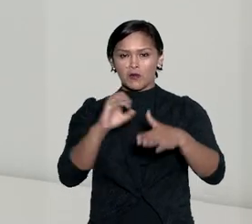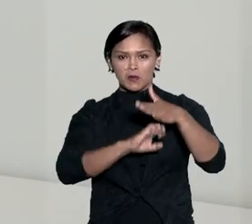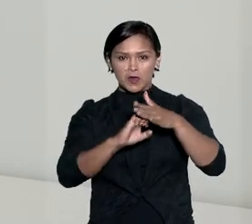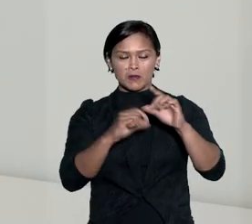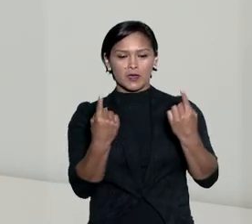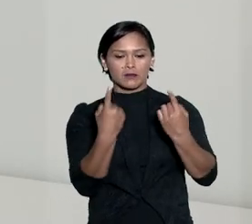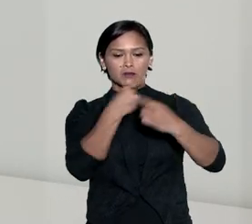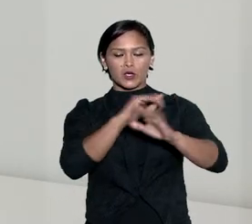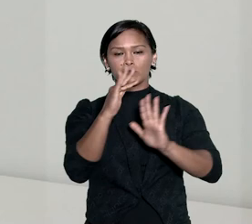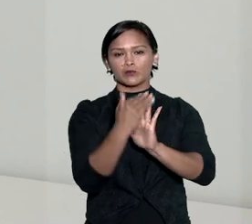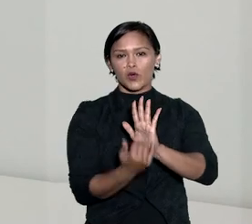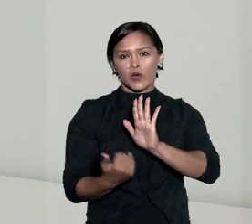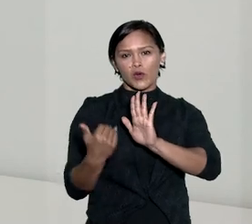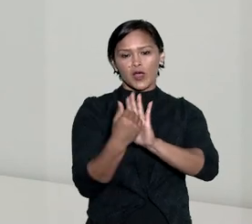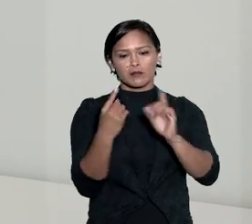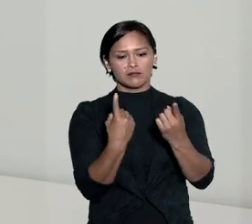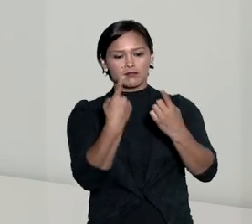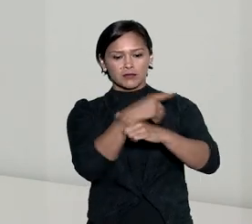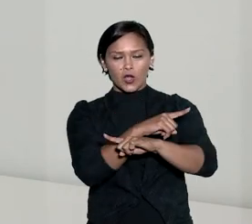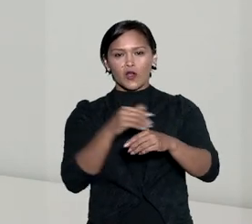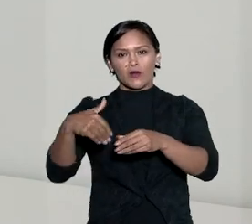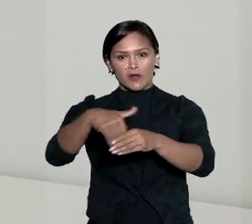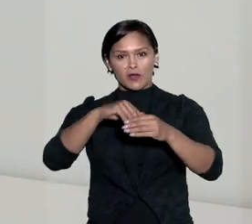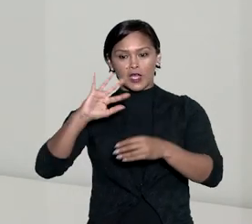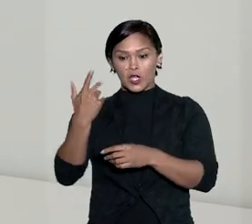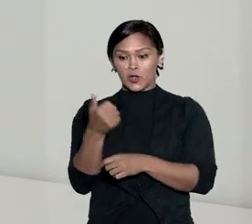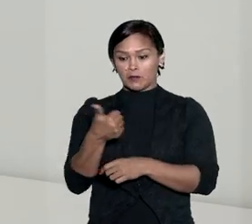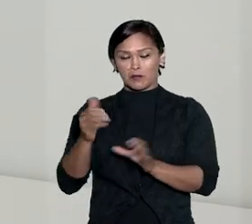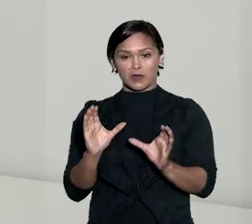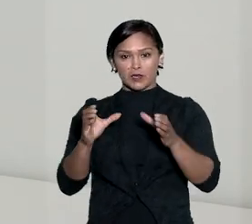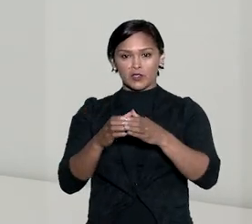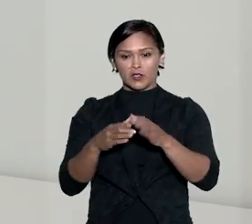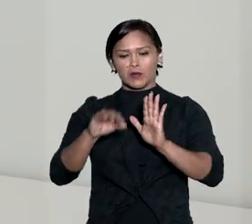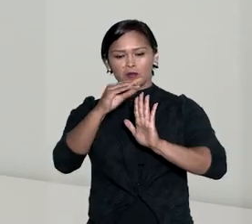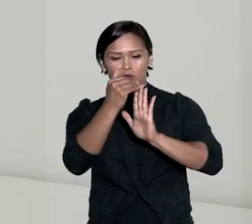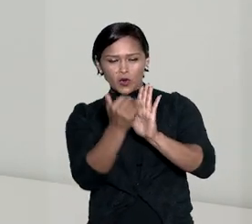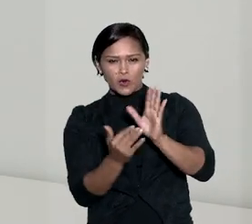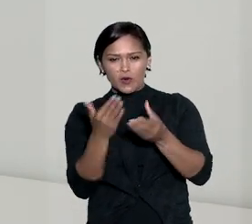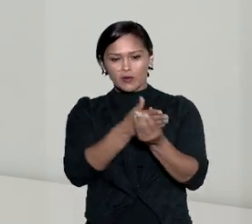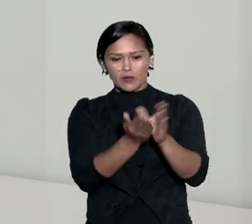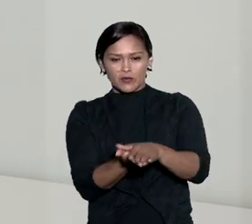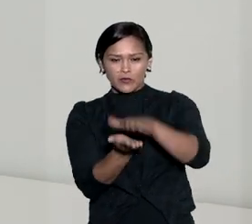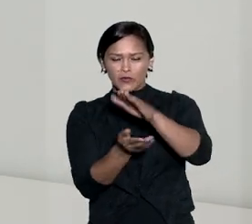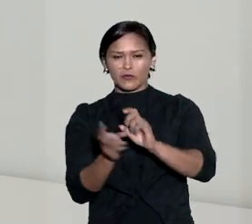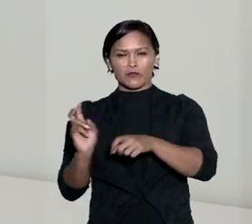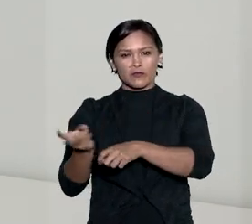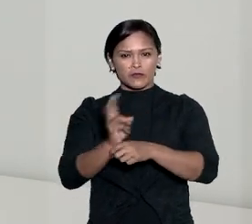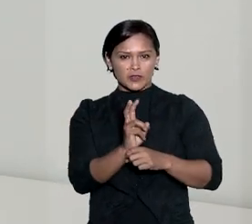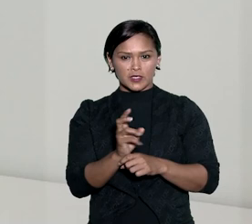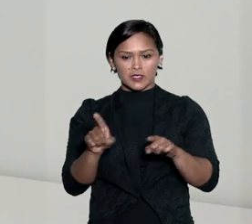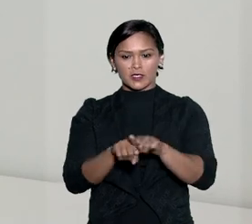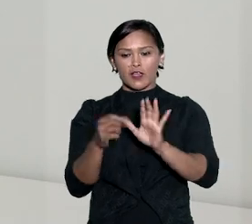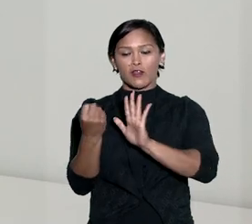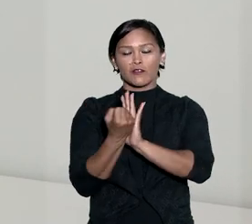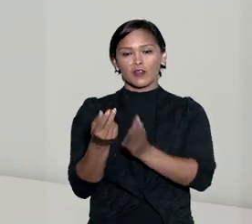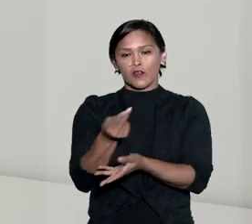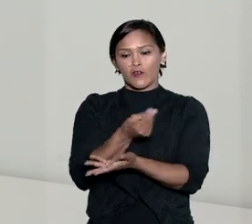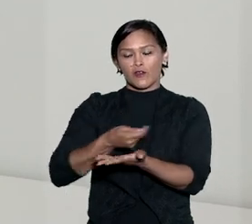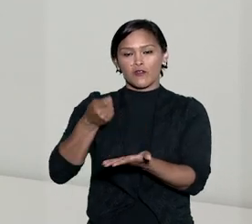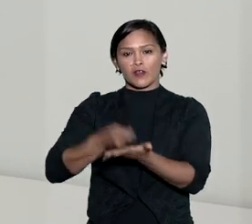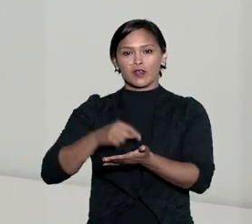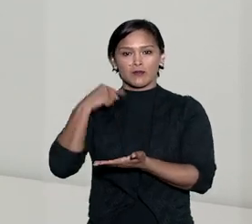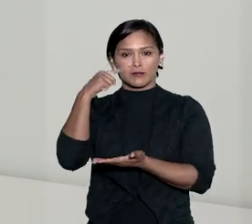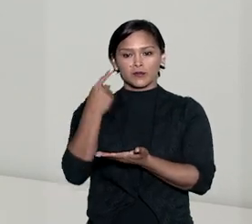uma empresa opôs embargos de divergência contra a córdão da primeira turma, que nos autos de uma execução fiscal fixou os honorários do